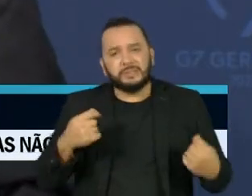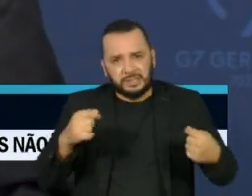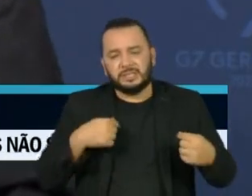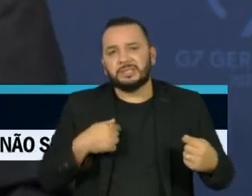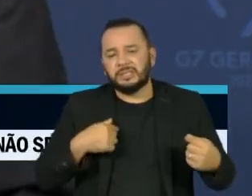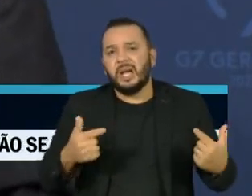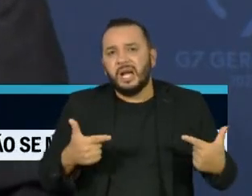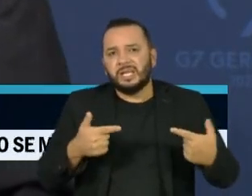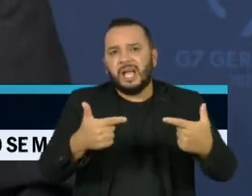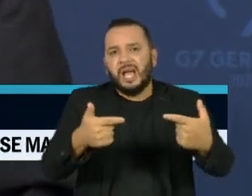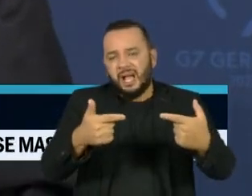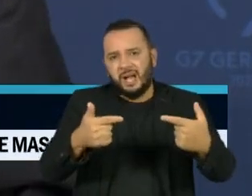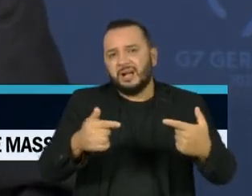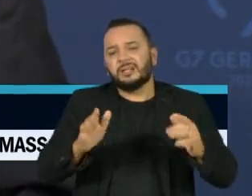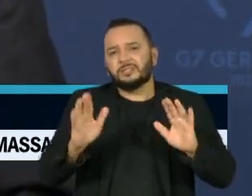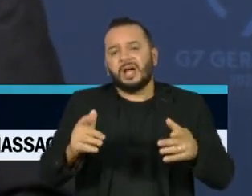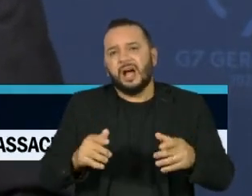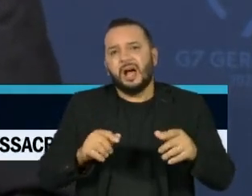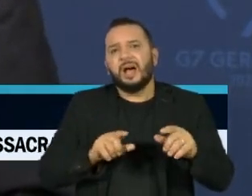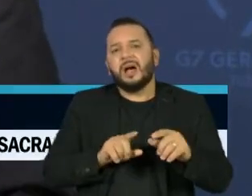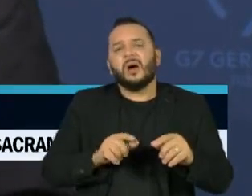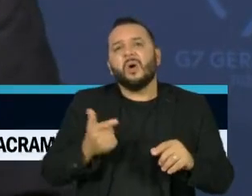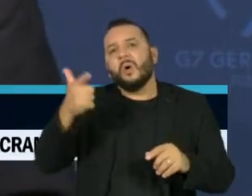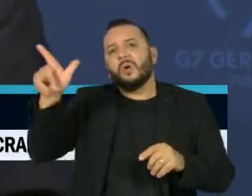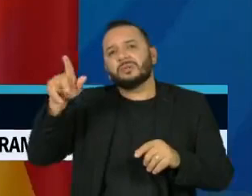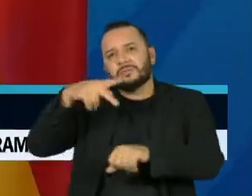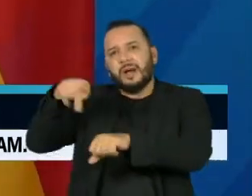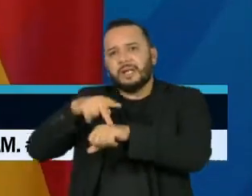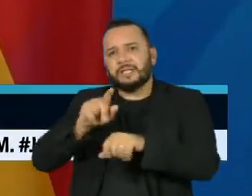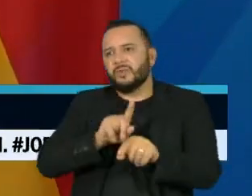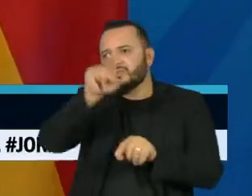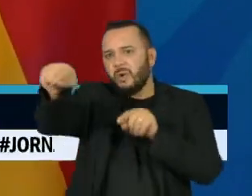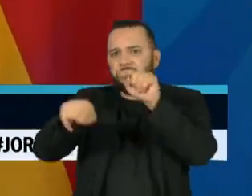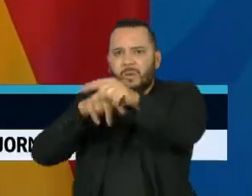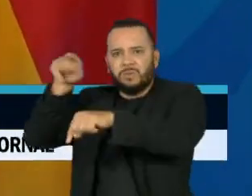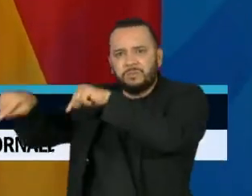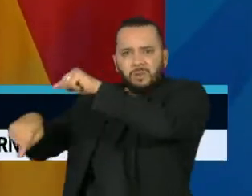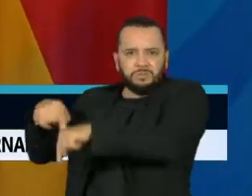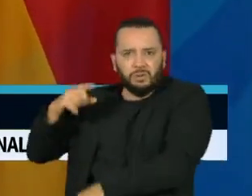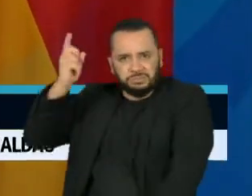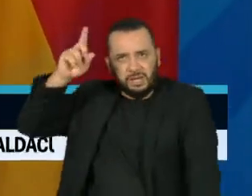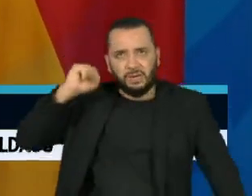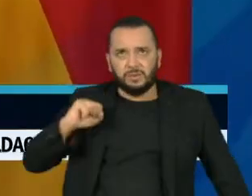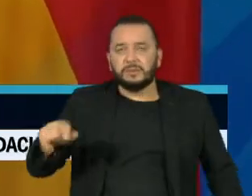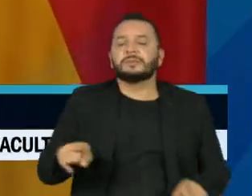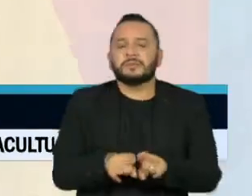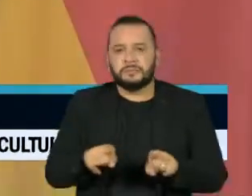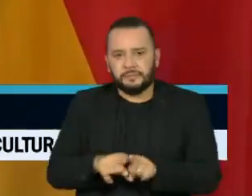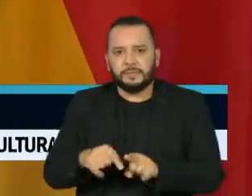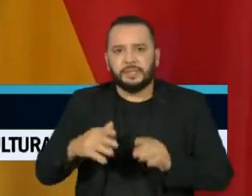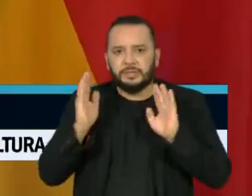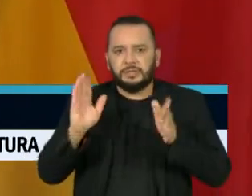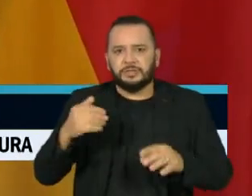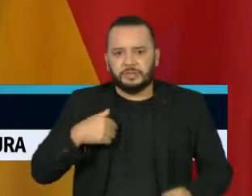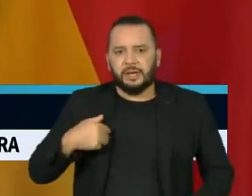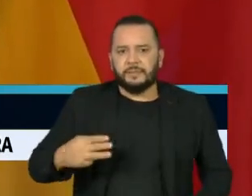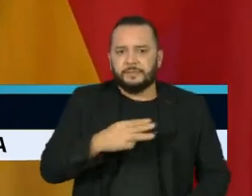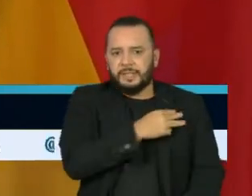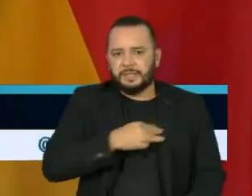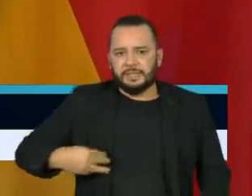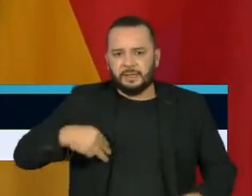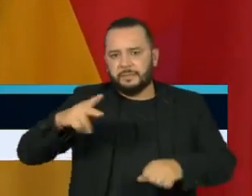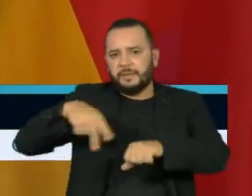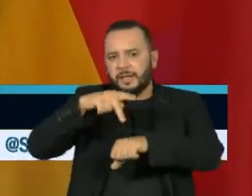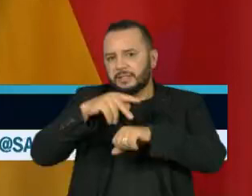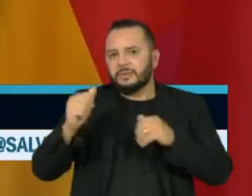guerra não se espalhe para outros países da Europa. Annelena Baerbock, ministra do exterior, orientou os cidadãos